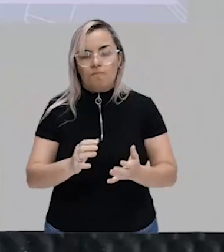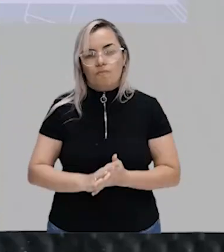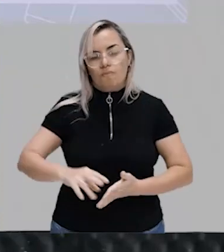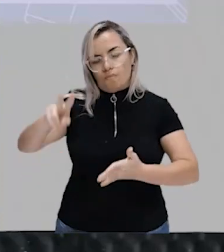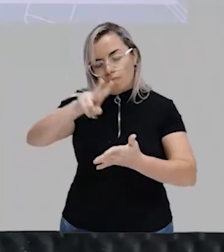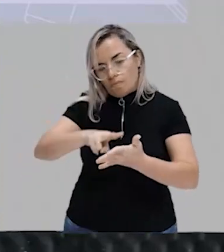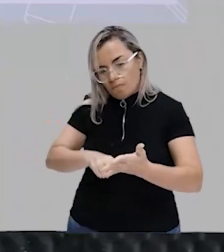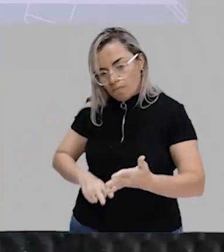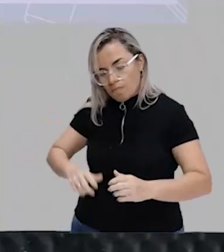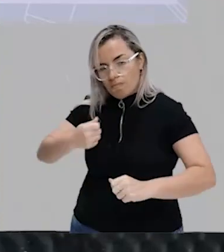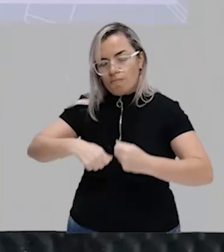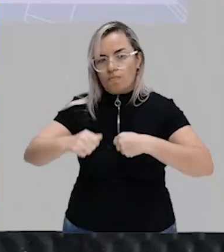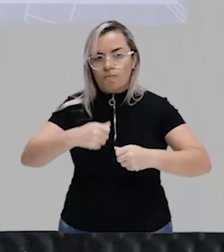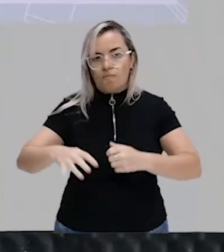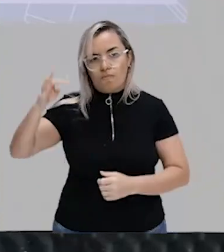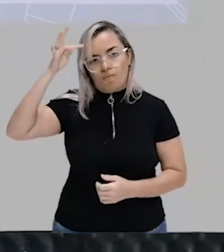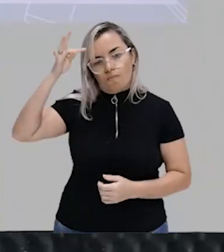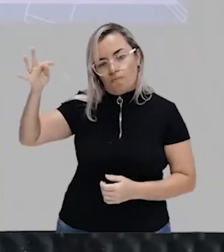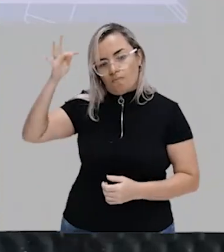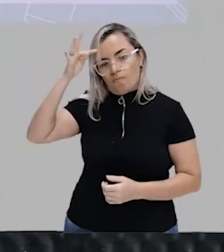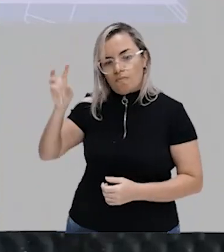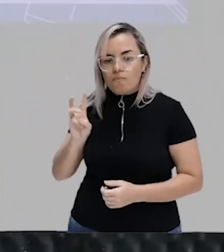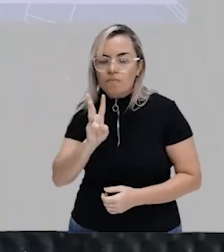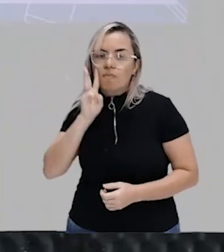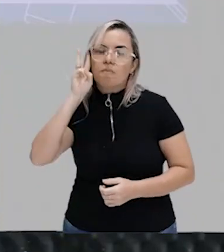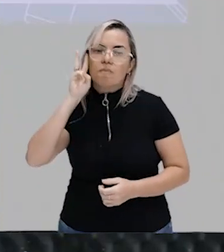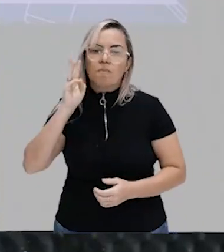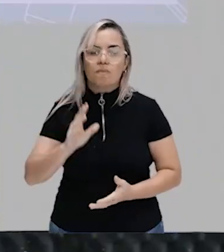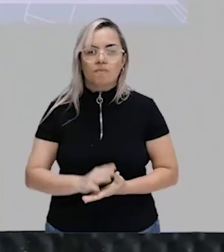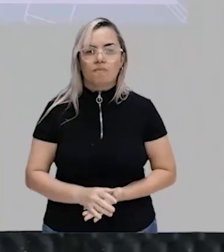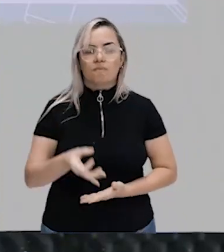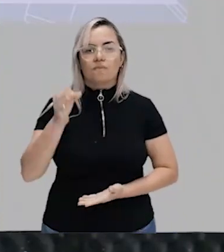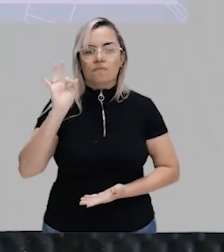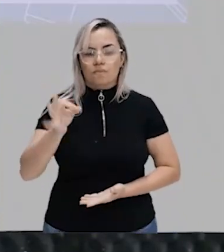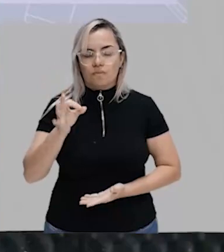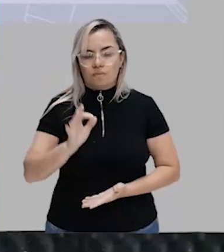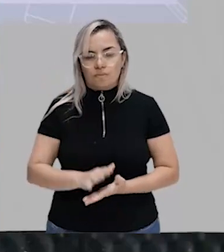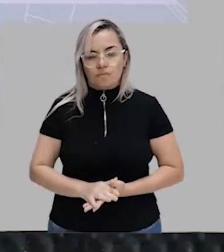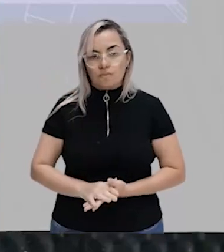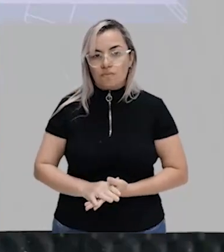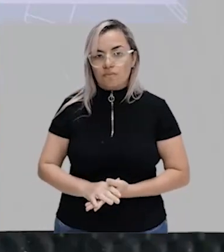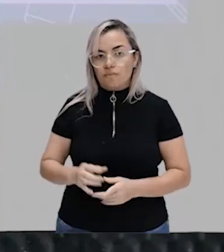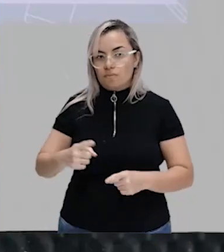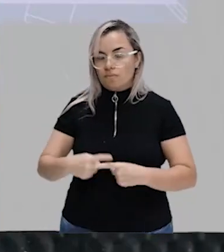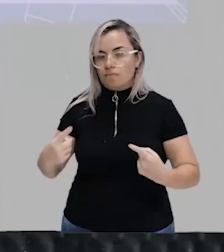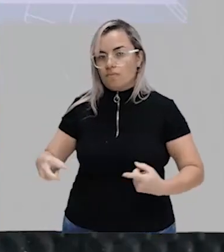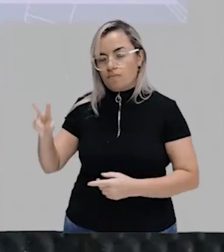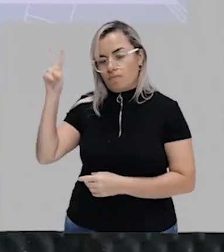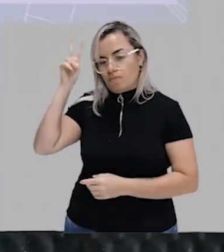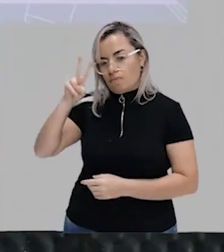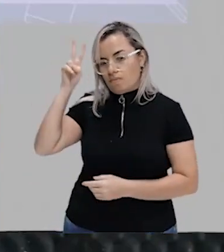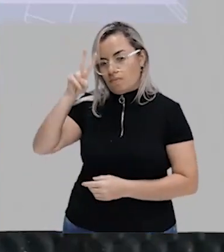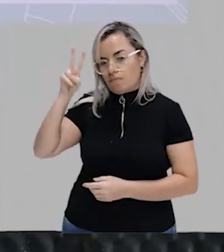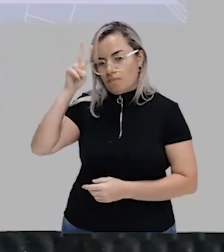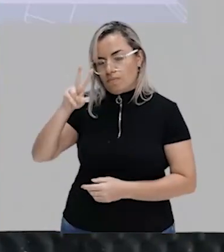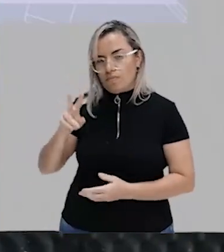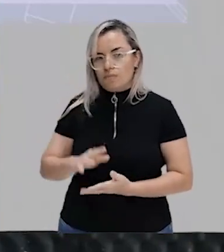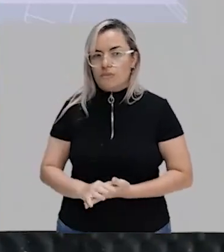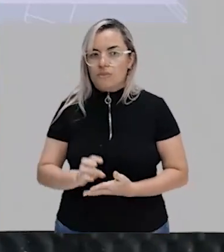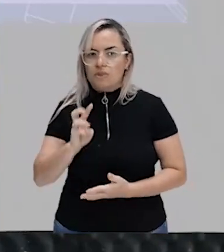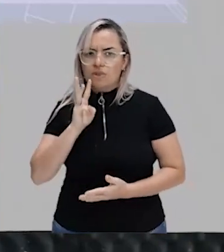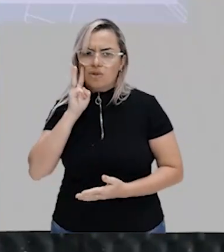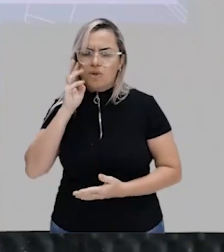feita na teoria de Karl Marx. Certo? Mas lembre-se Marx não é o único